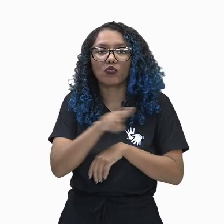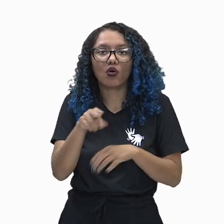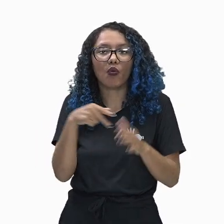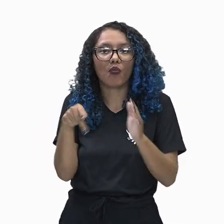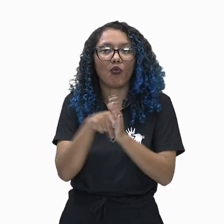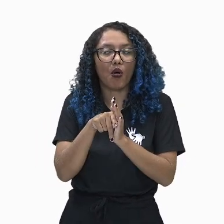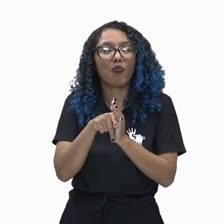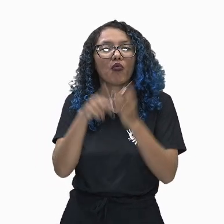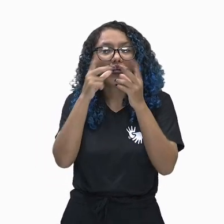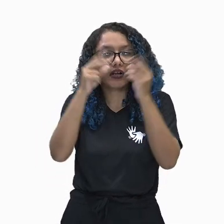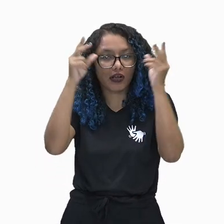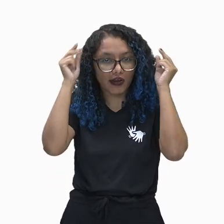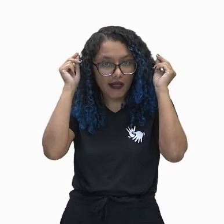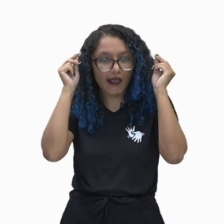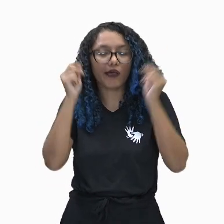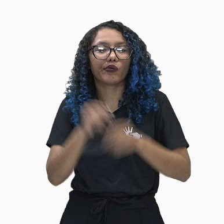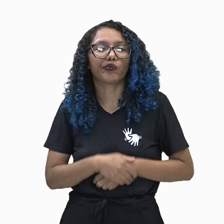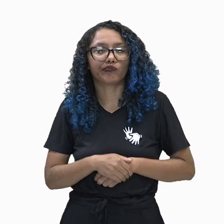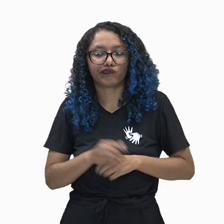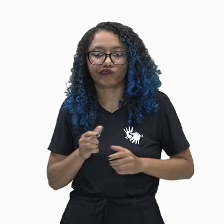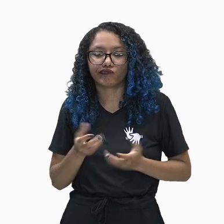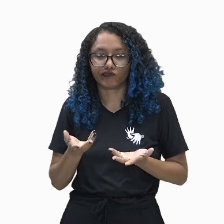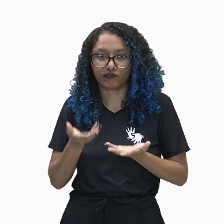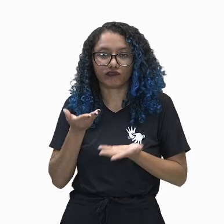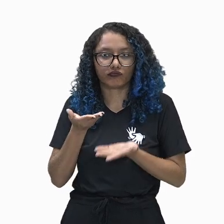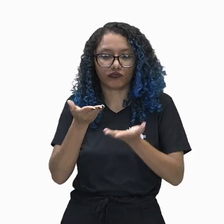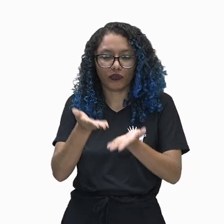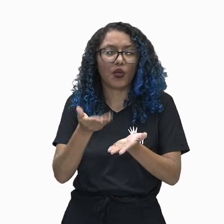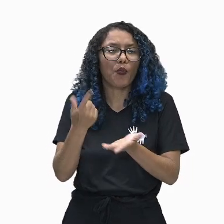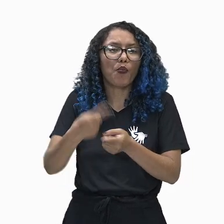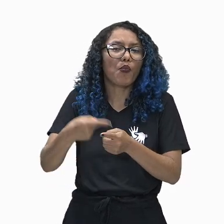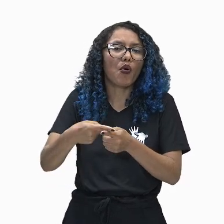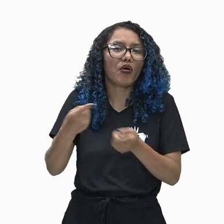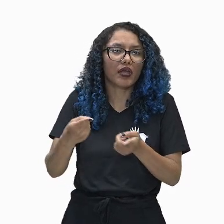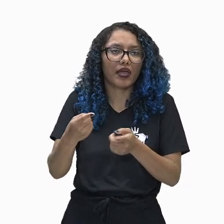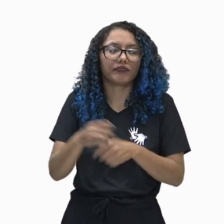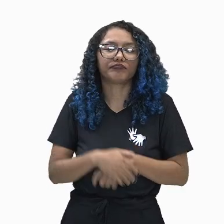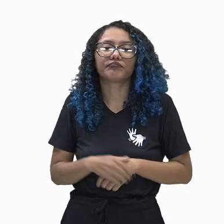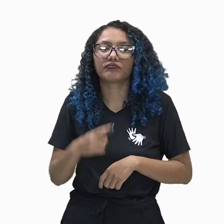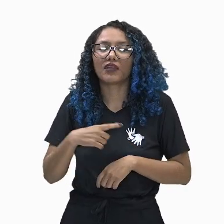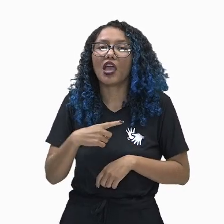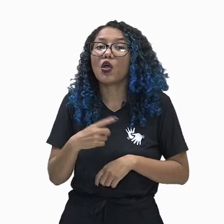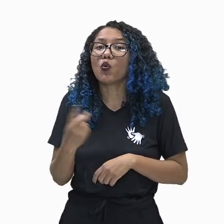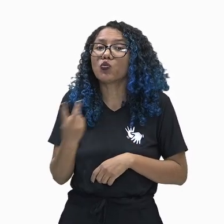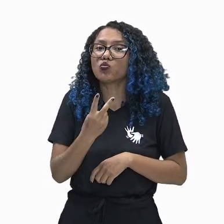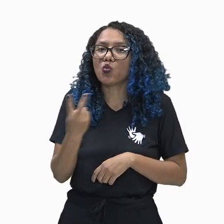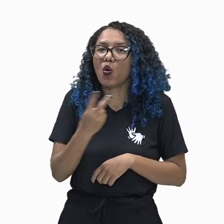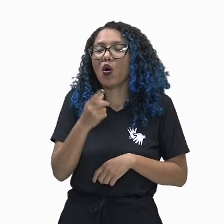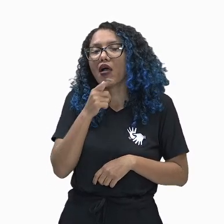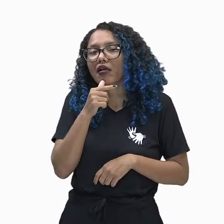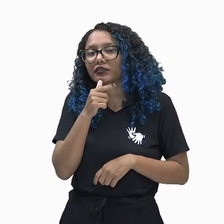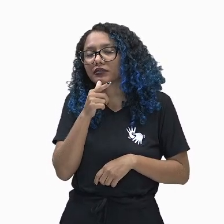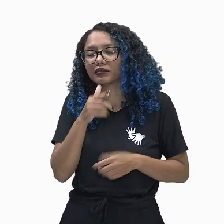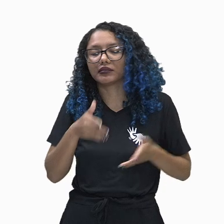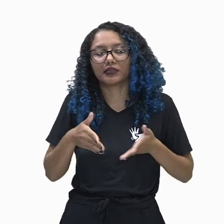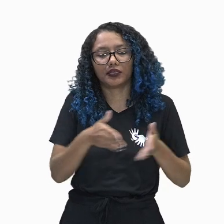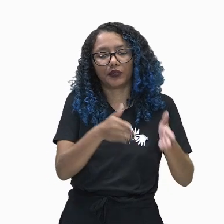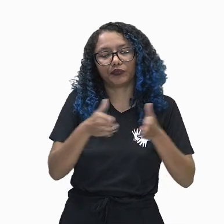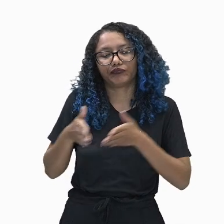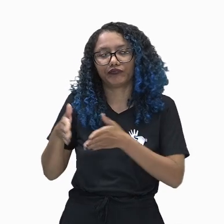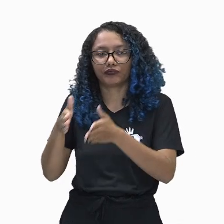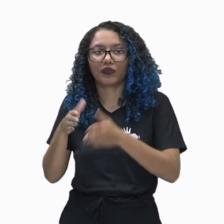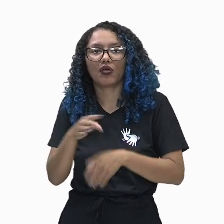gregos devido a sua localização entre os rios Tigres e Eufrates. Atualmente, essa região